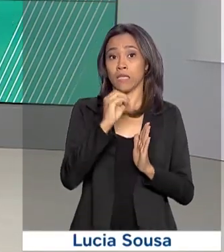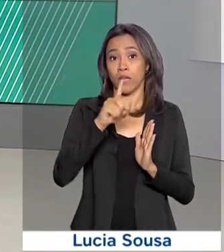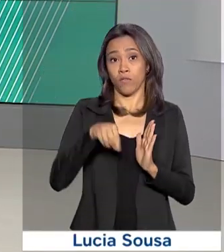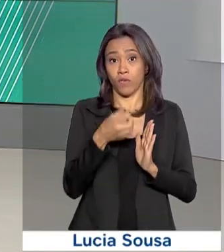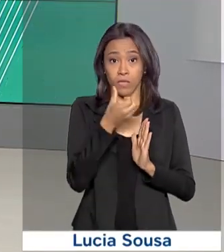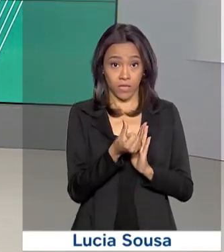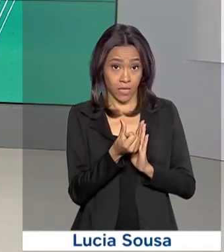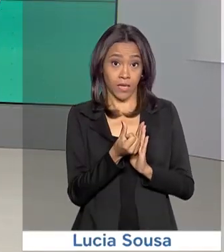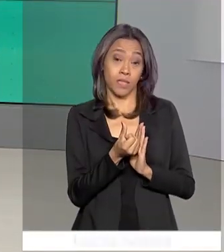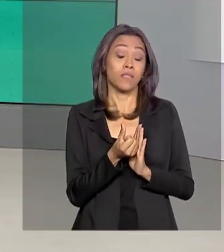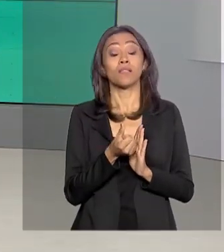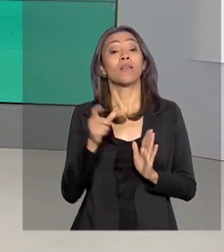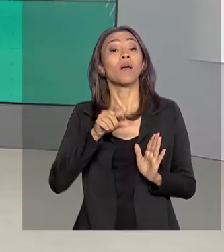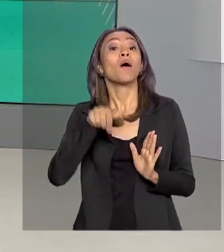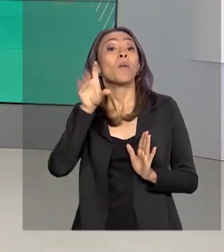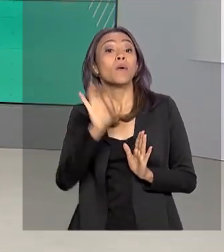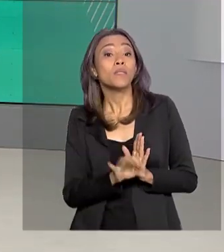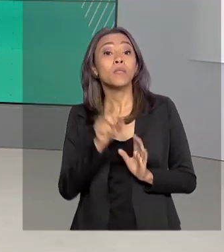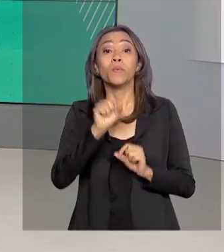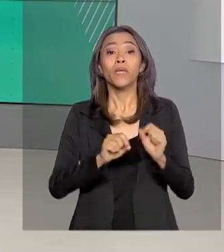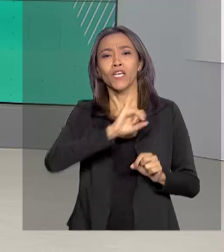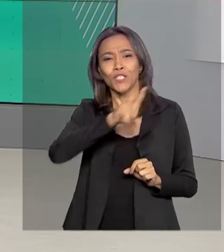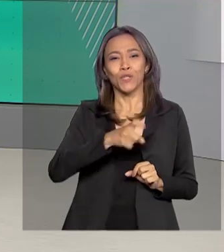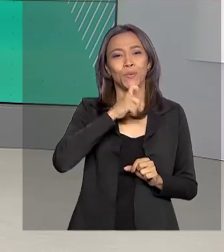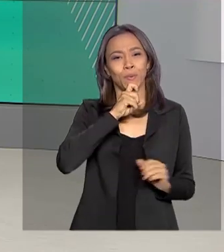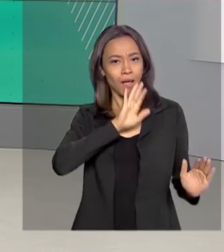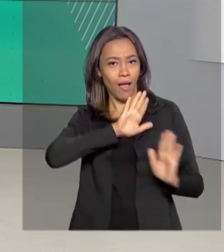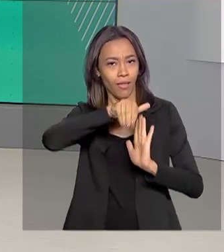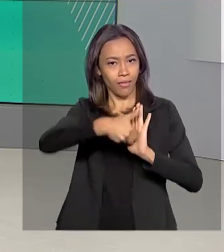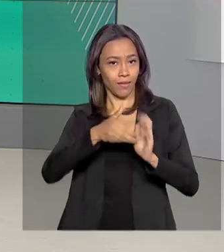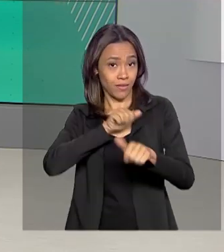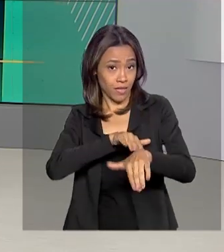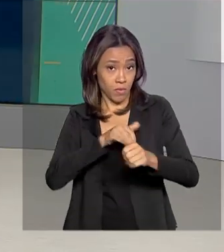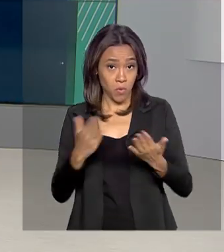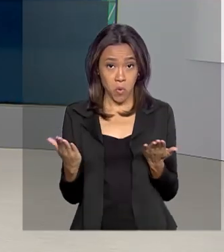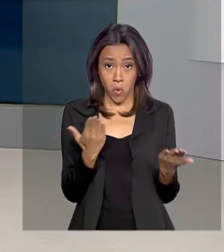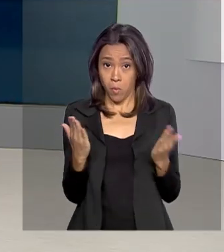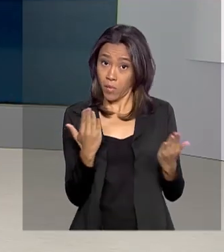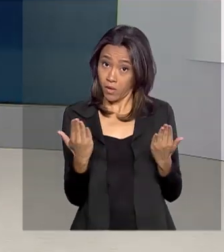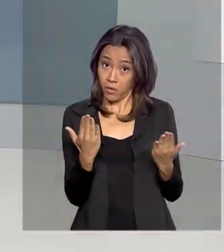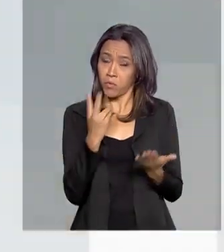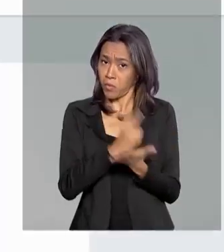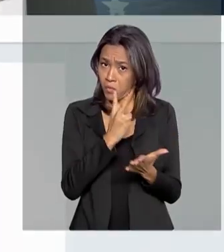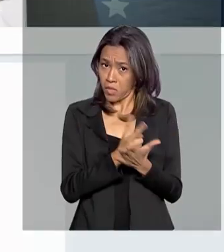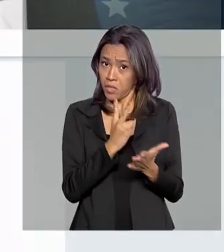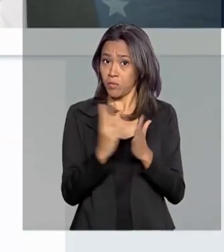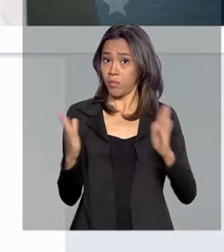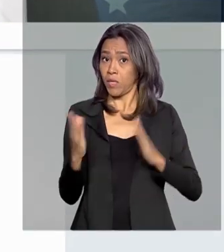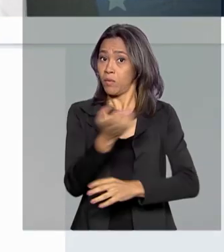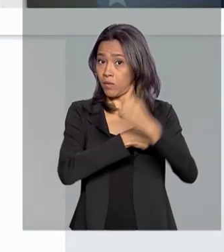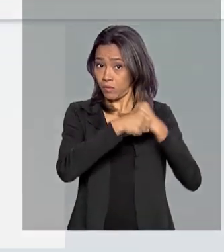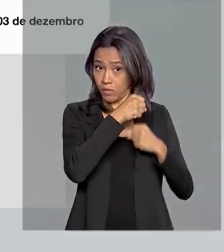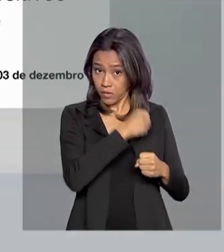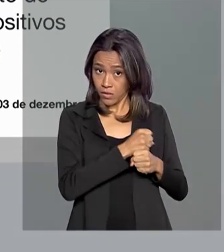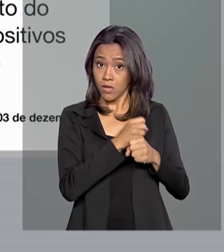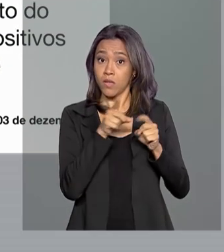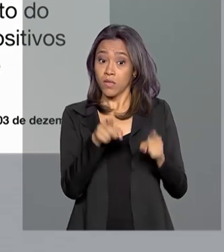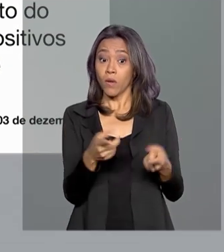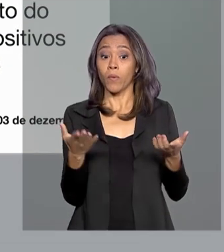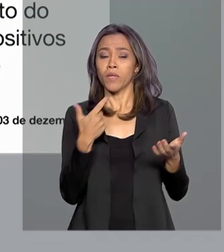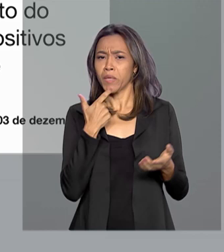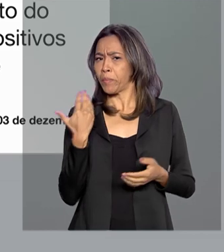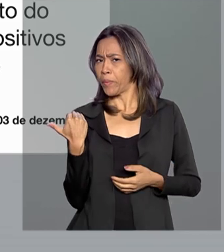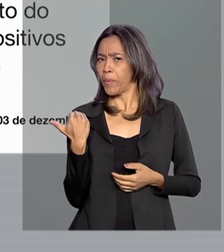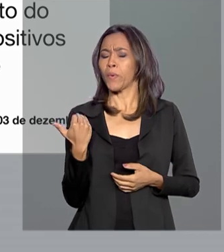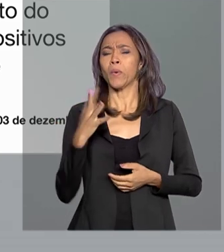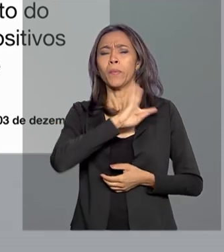no terceiro trimestre do ano, de julho a setembro, na comparação com o período anterior. Agora há pouco, pelas redes sociais, o presidente Jair